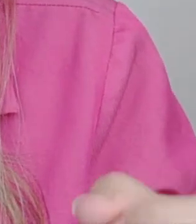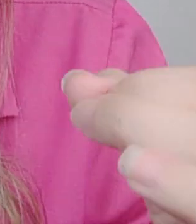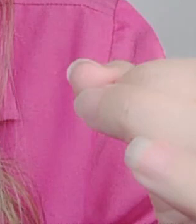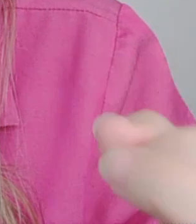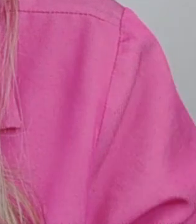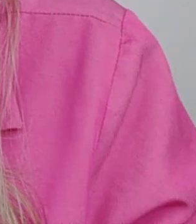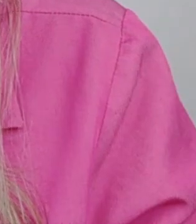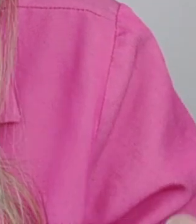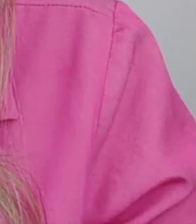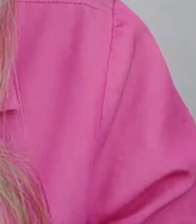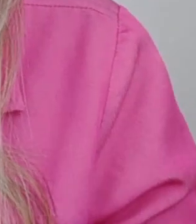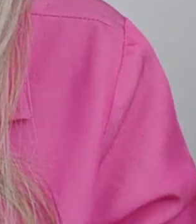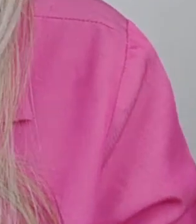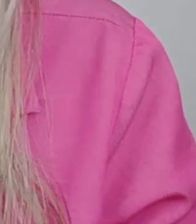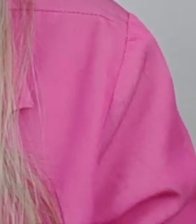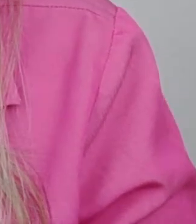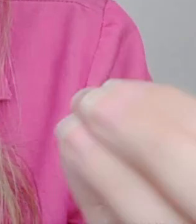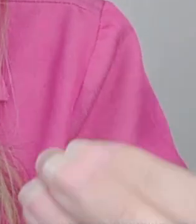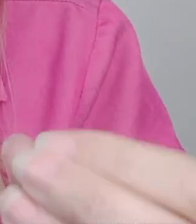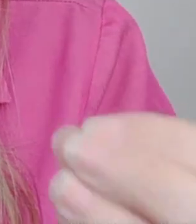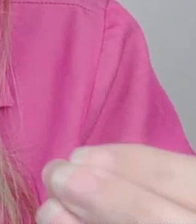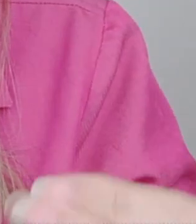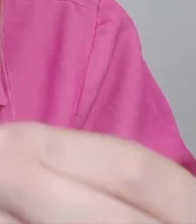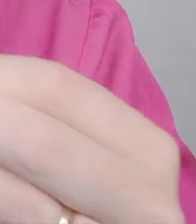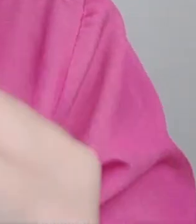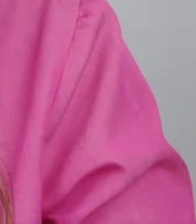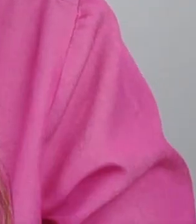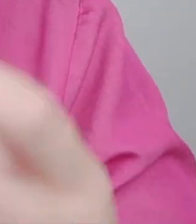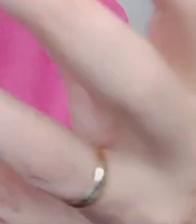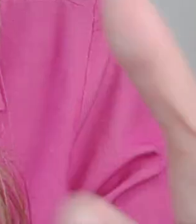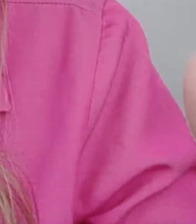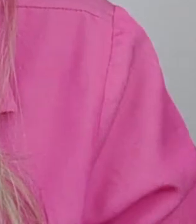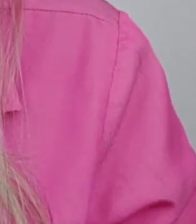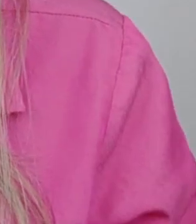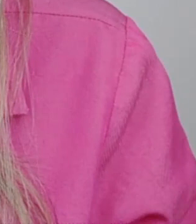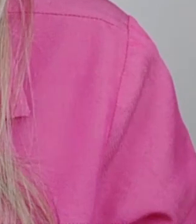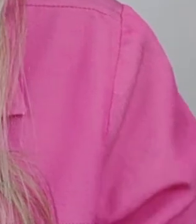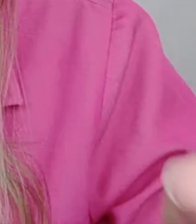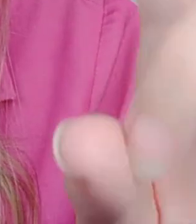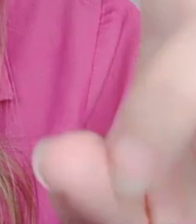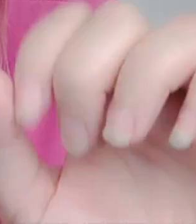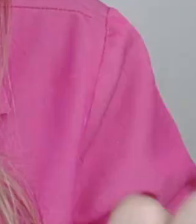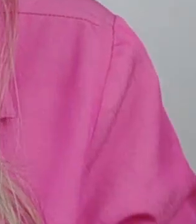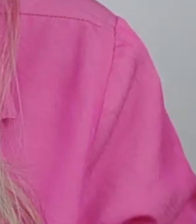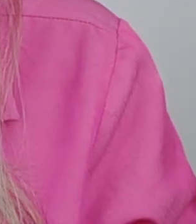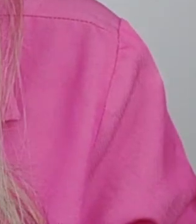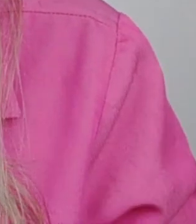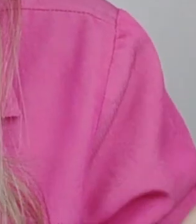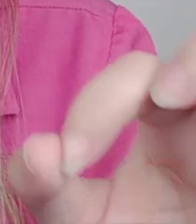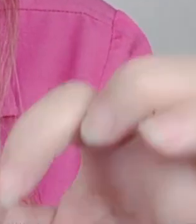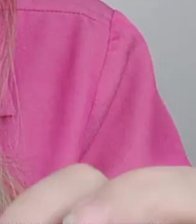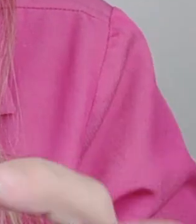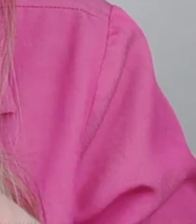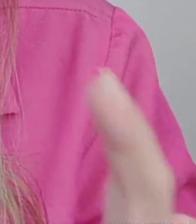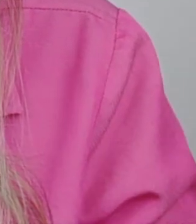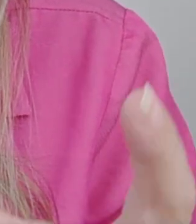máximo possível que vocês puderem. Não esqueçam que eu tô lá no Instagram, Fabiana Cardoso, contadora, aguardando todos vocês. Agora fica aí, gente, tá, com